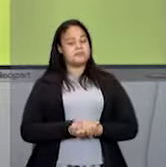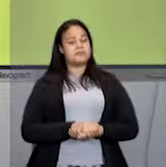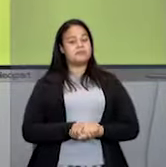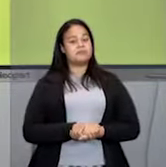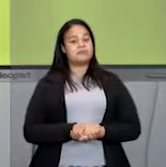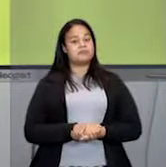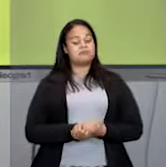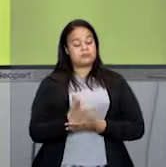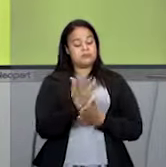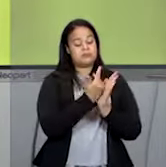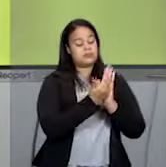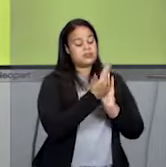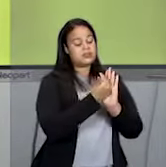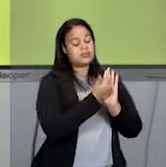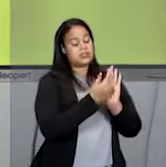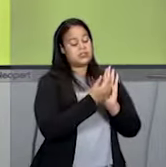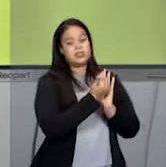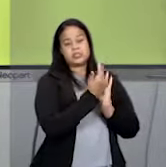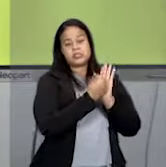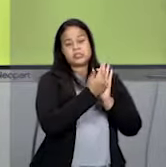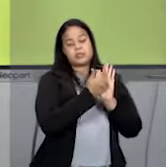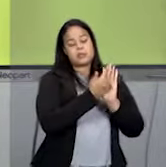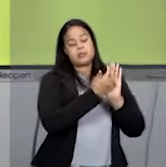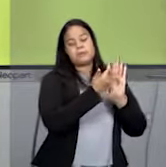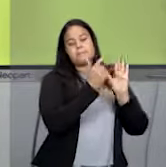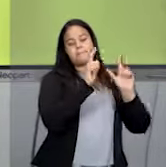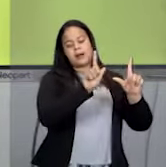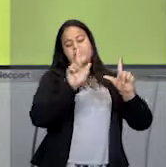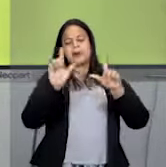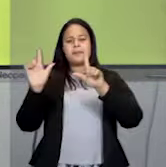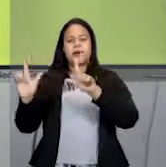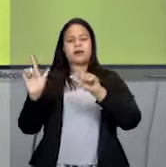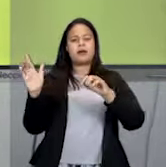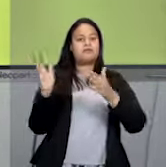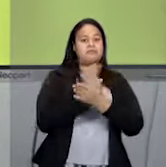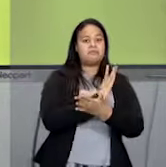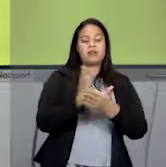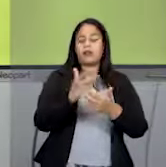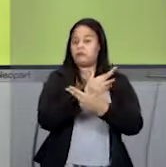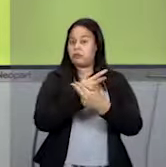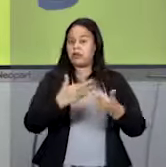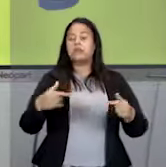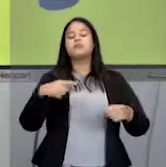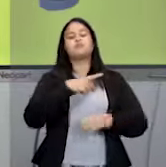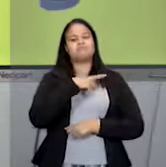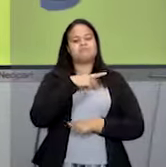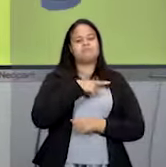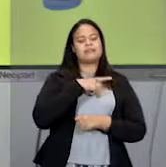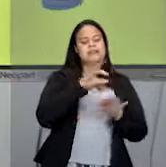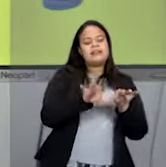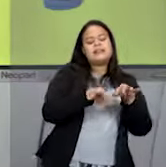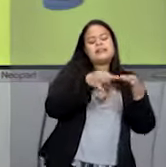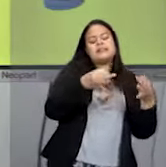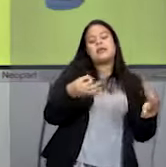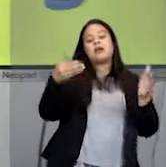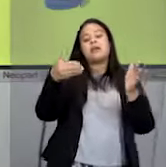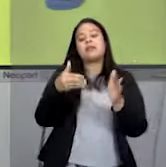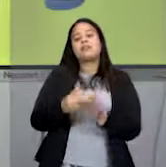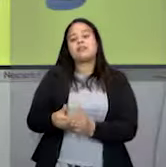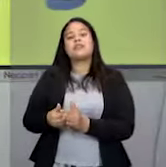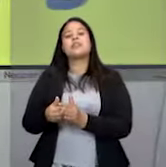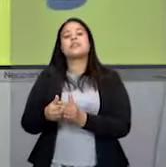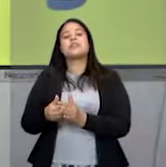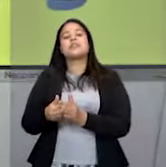simbólicos. Tendo os mais variados possíveis. Da partitura mais simples até a